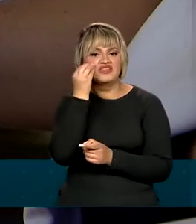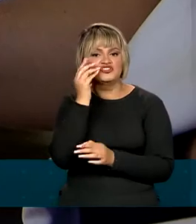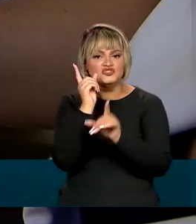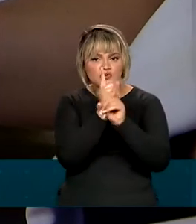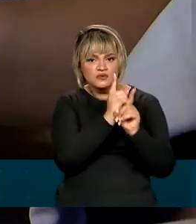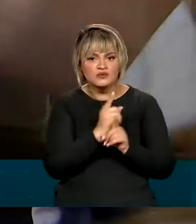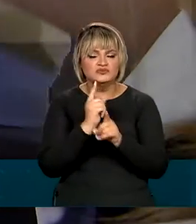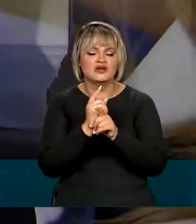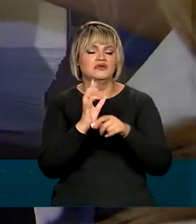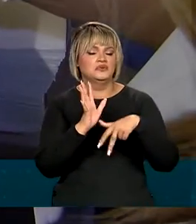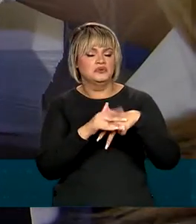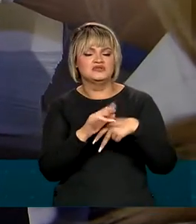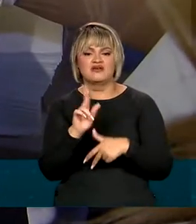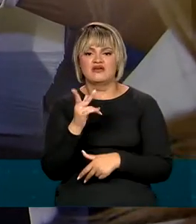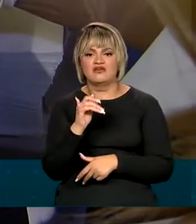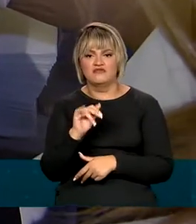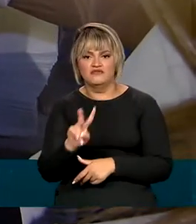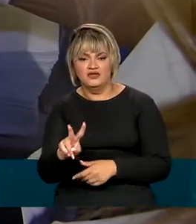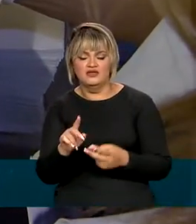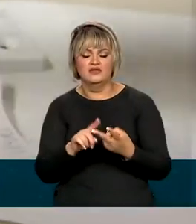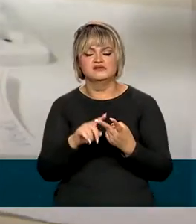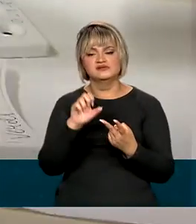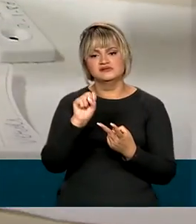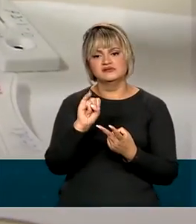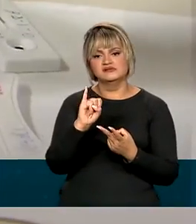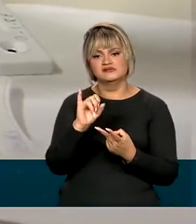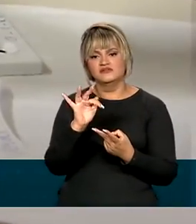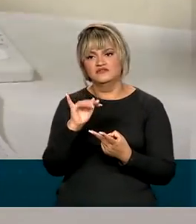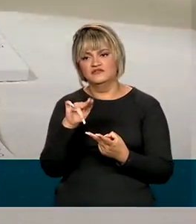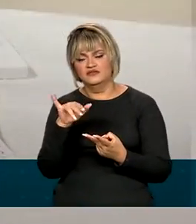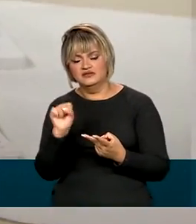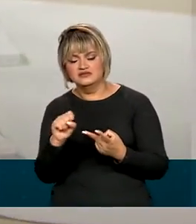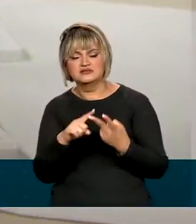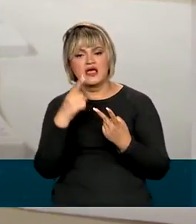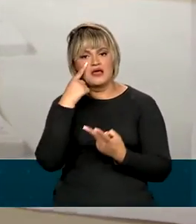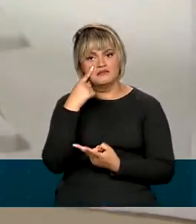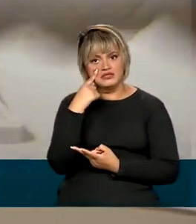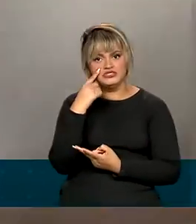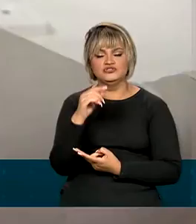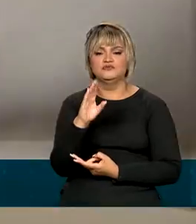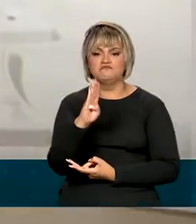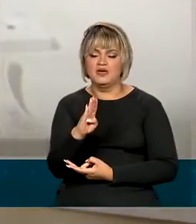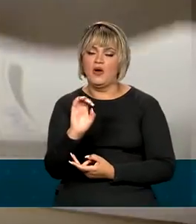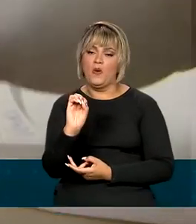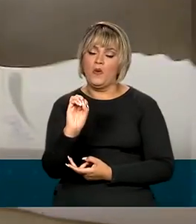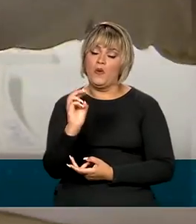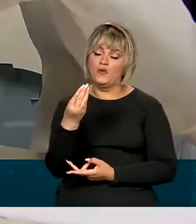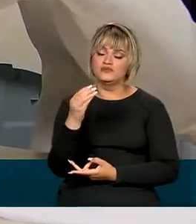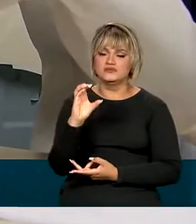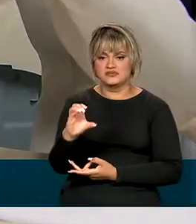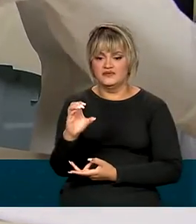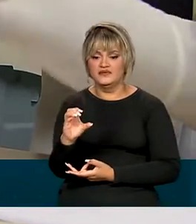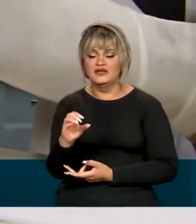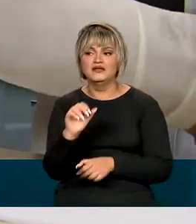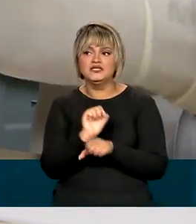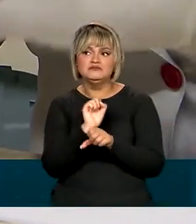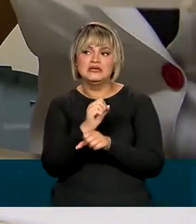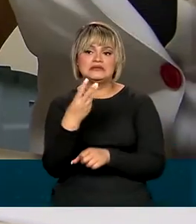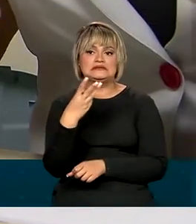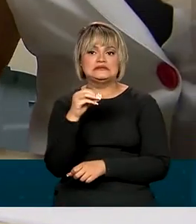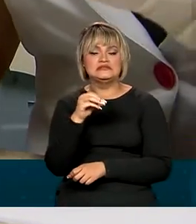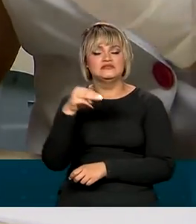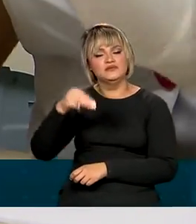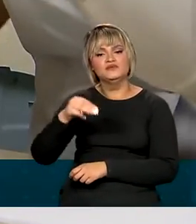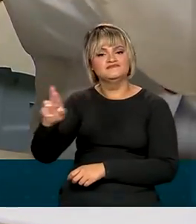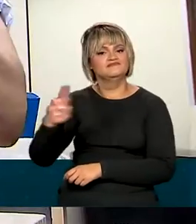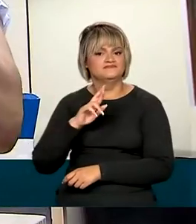de detectar doenças como HIV, sífilis e as hepatites B e C. Em menos de 30 minutos, o paciente tem acesso